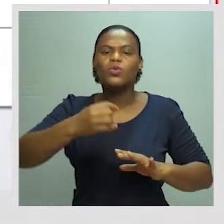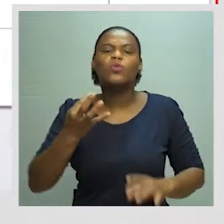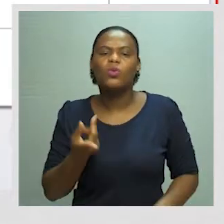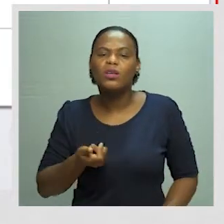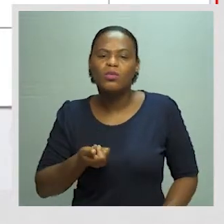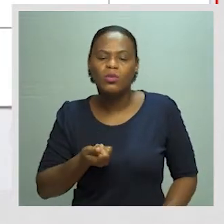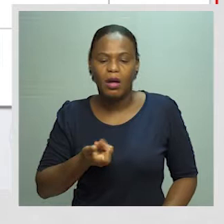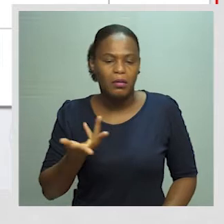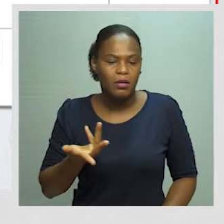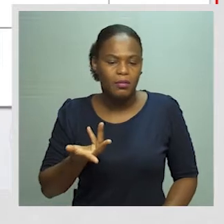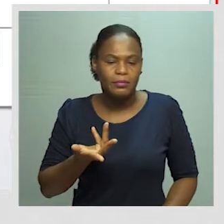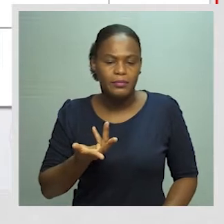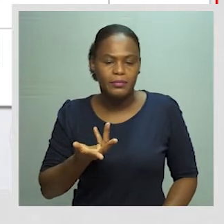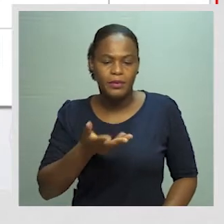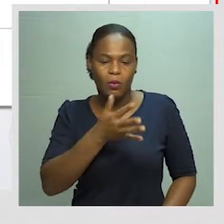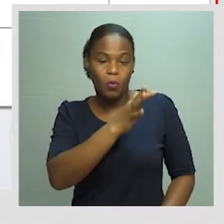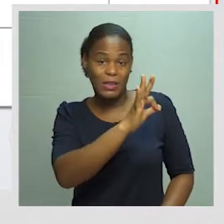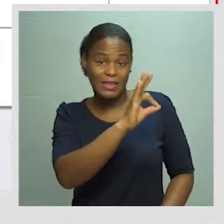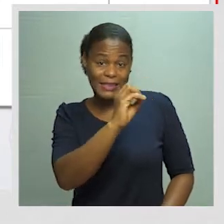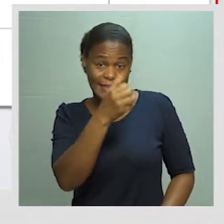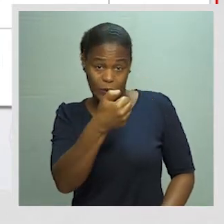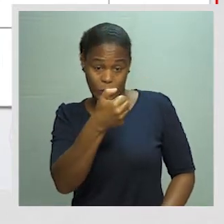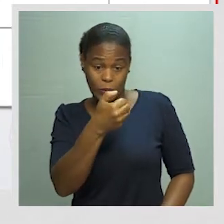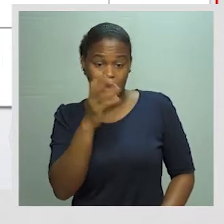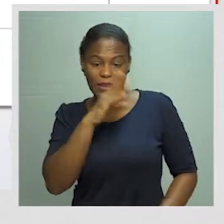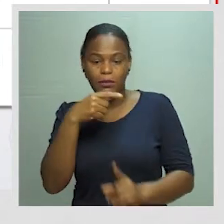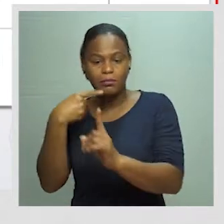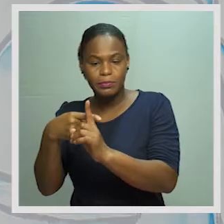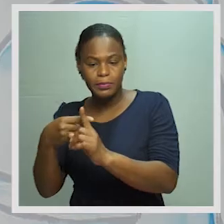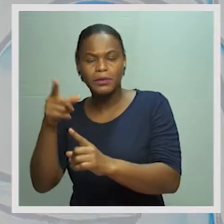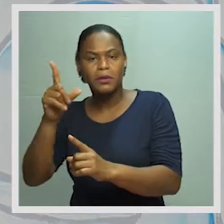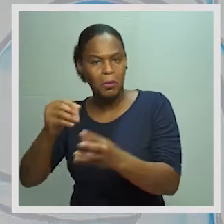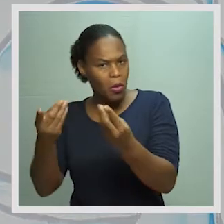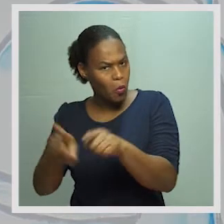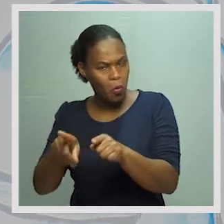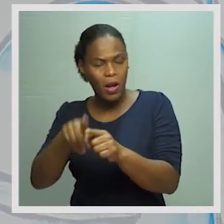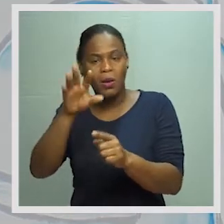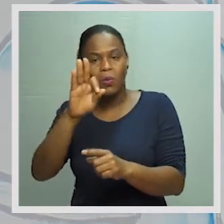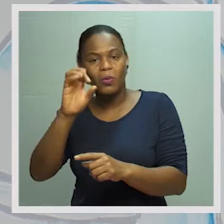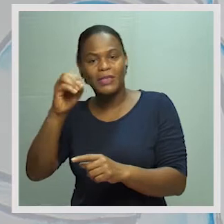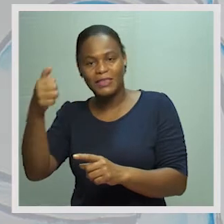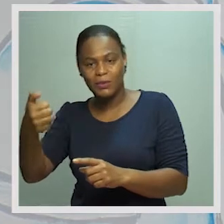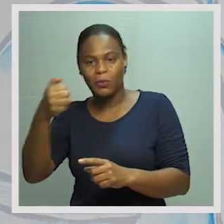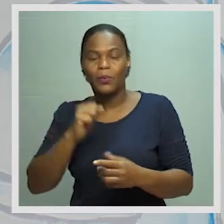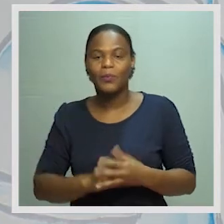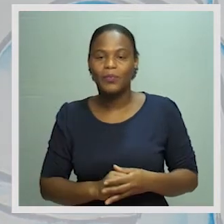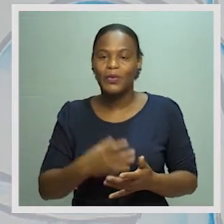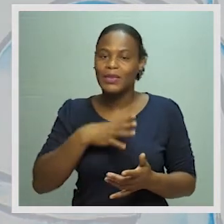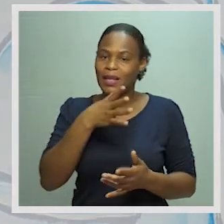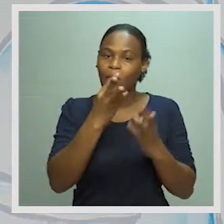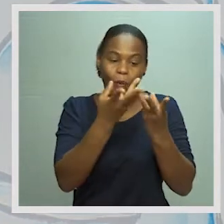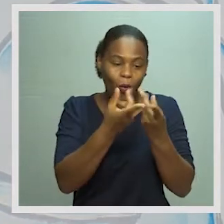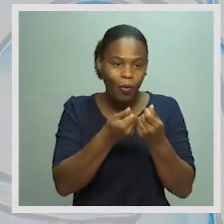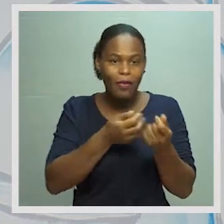Dá 405. Somando esse aqui, também dá 405. Portanto, conta de